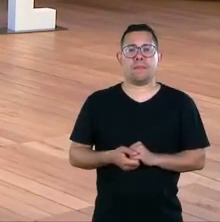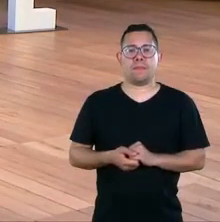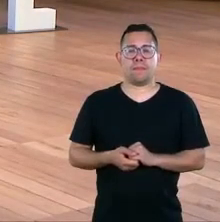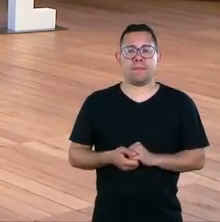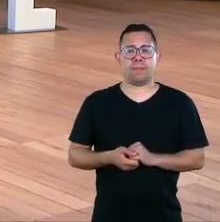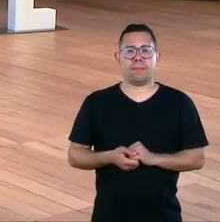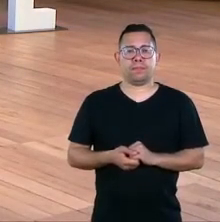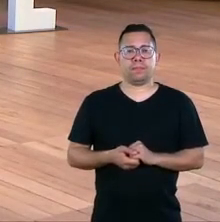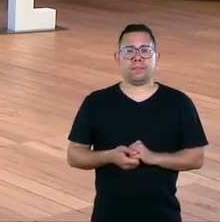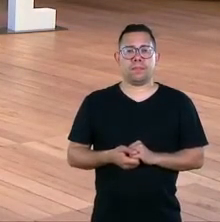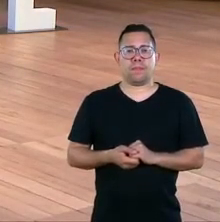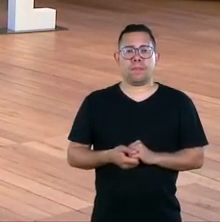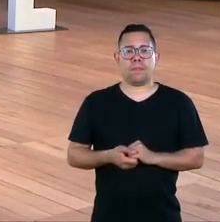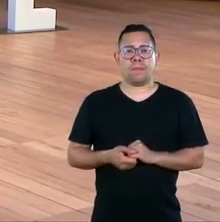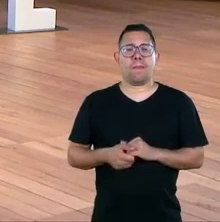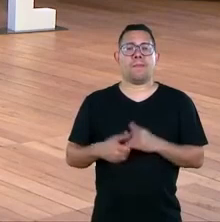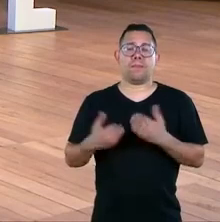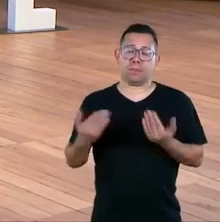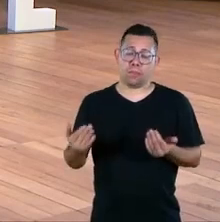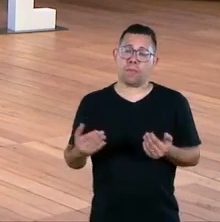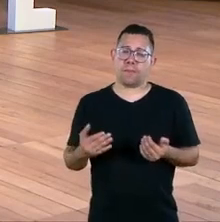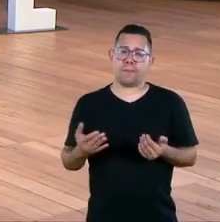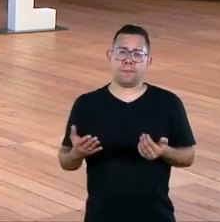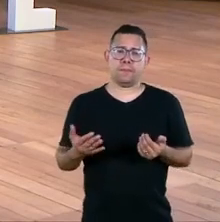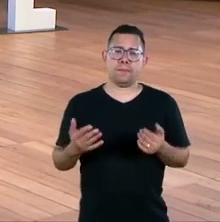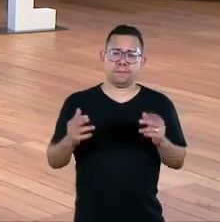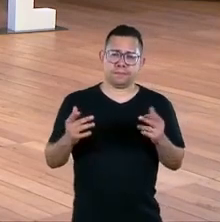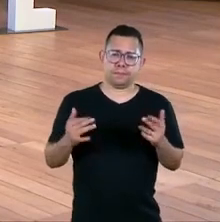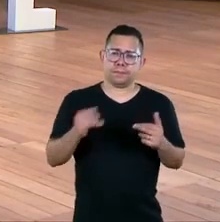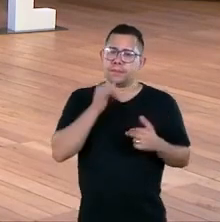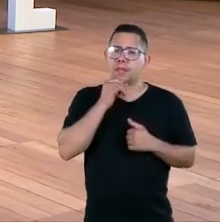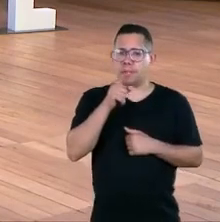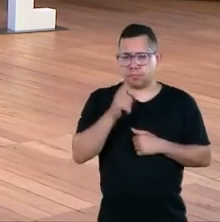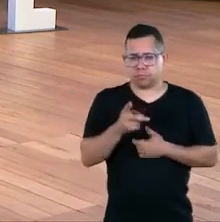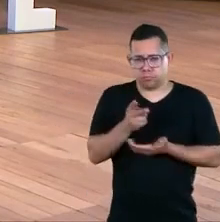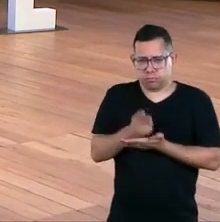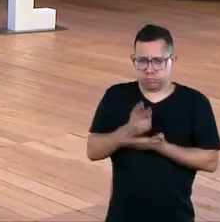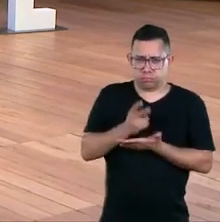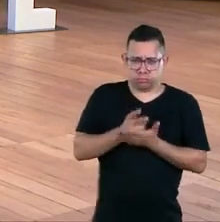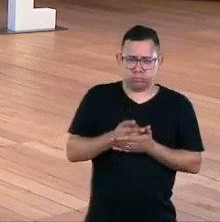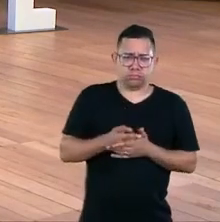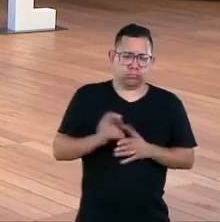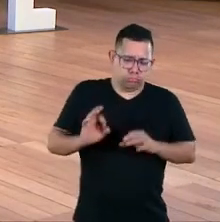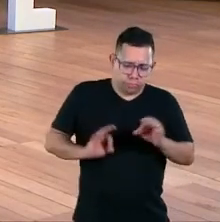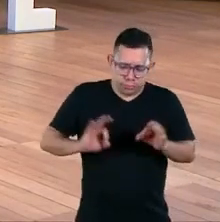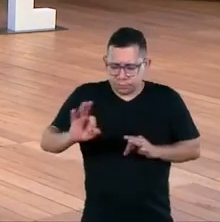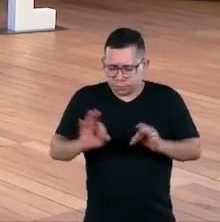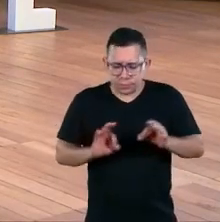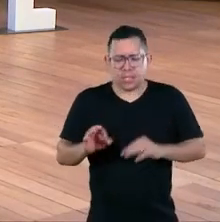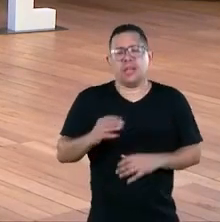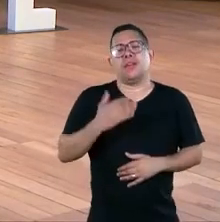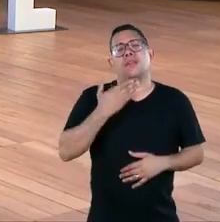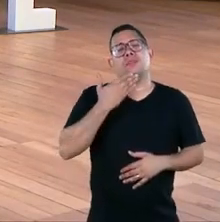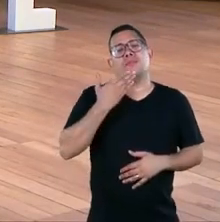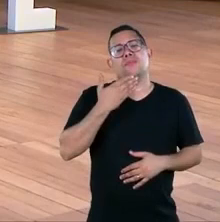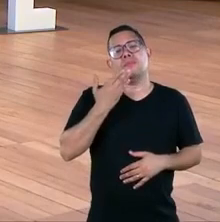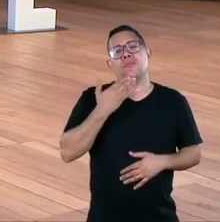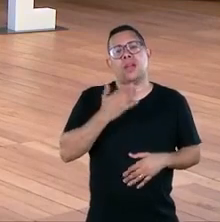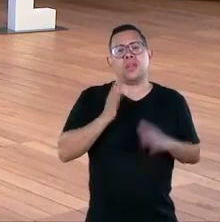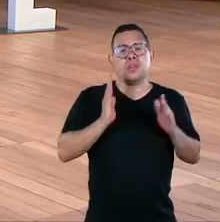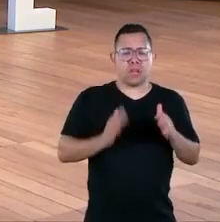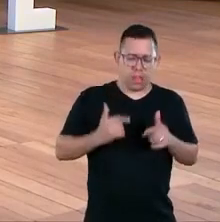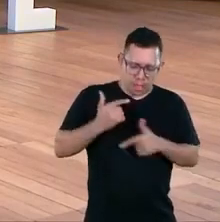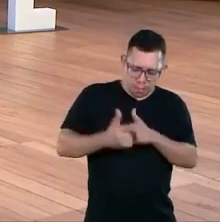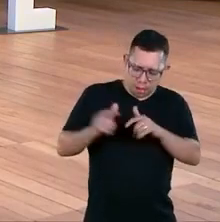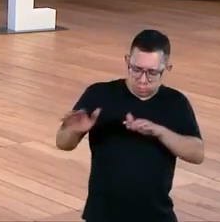se mantiver essa continuidade até para vocês se estruturarem vai ser muito mais fácil porque você já seguiu o fluxo do